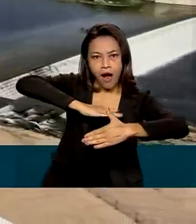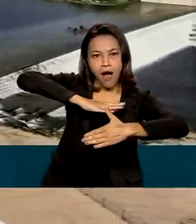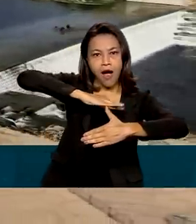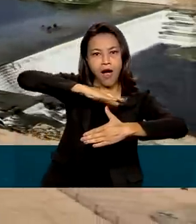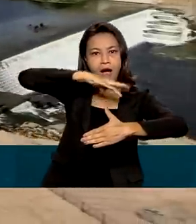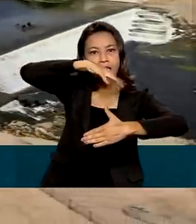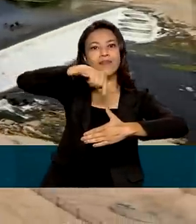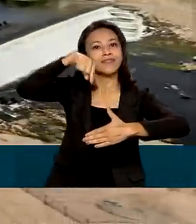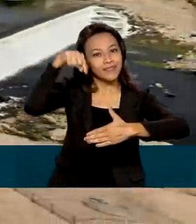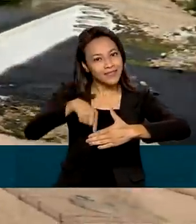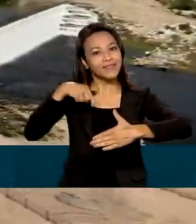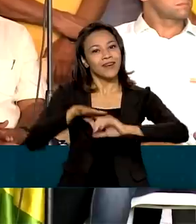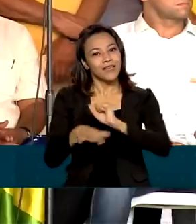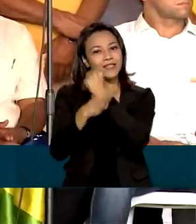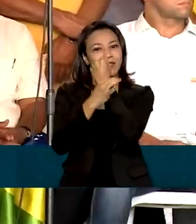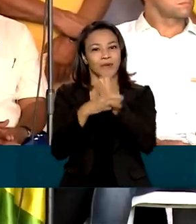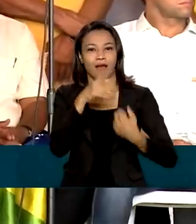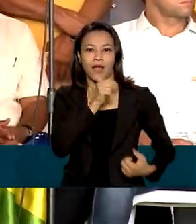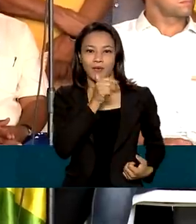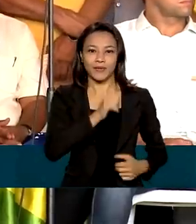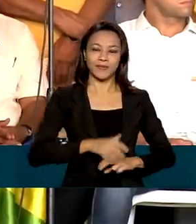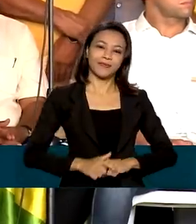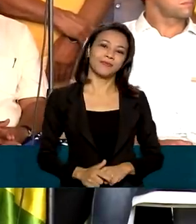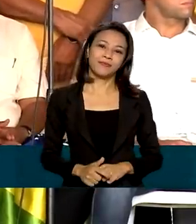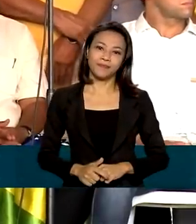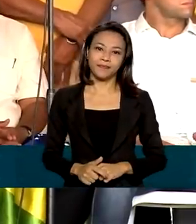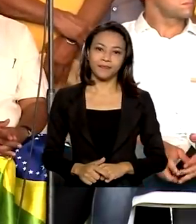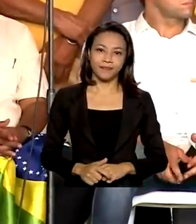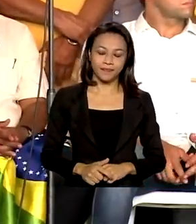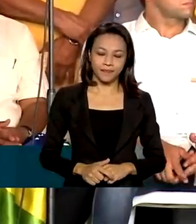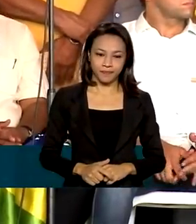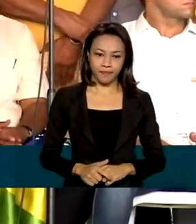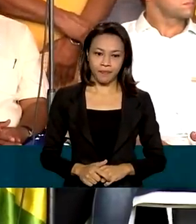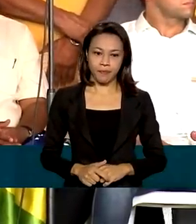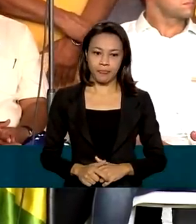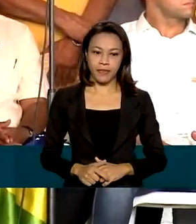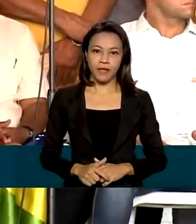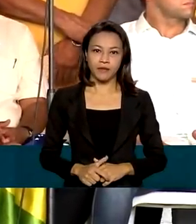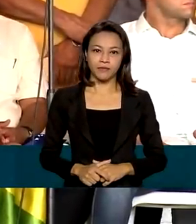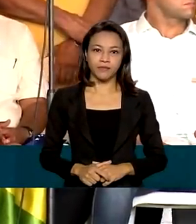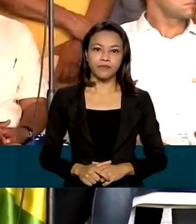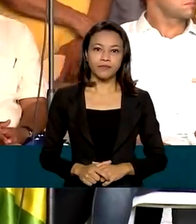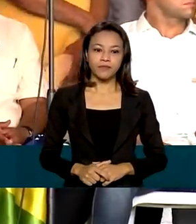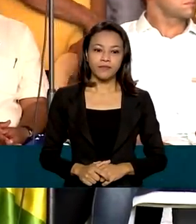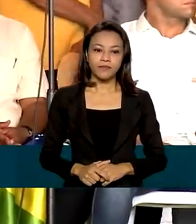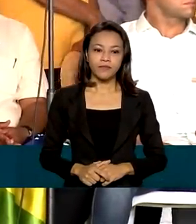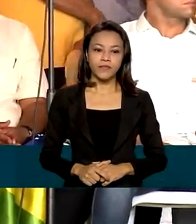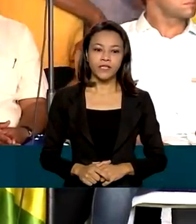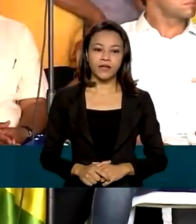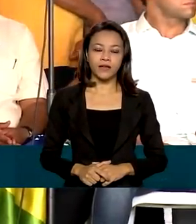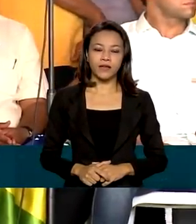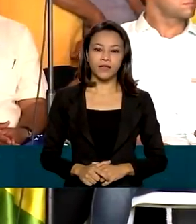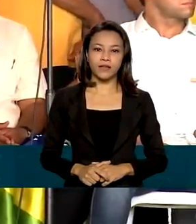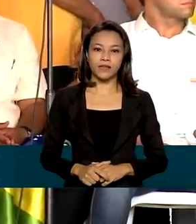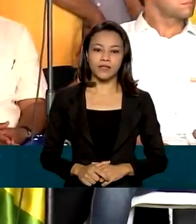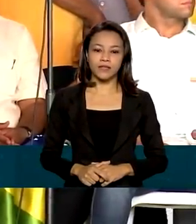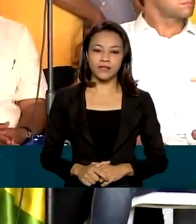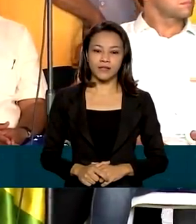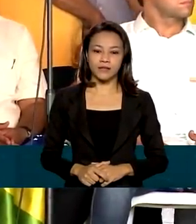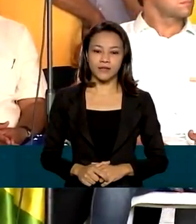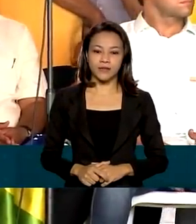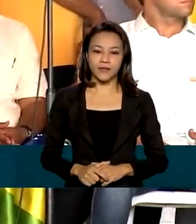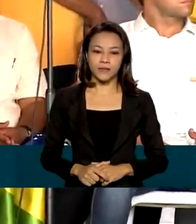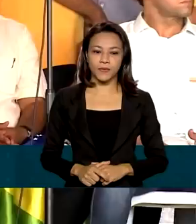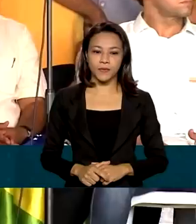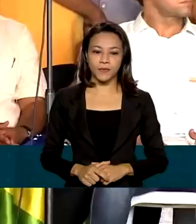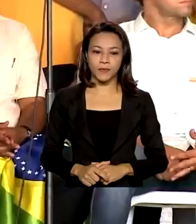água para a população. As águas chegando ao nosso estado, como chegaram a Paraíba, como chegaram ao Ceará, como chegaram a